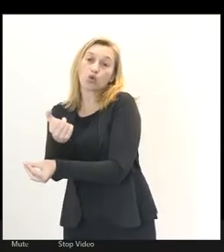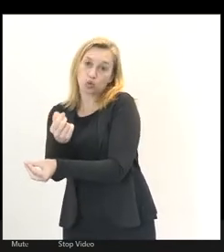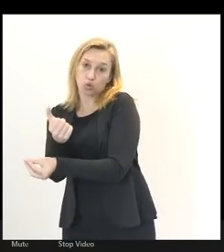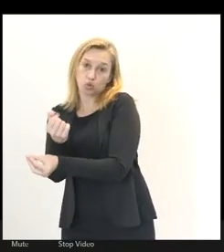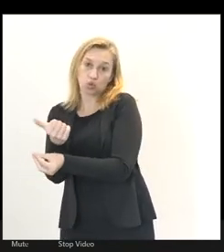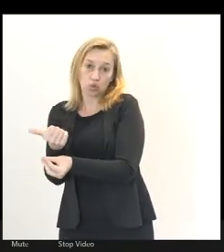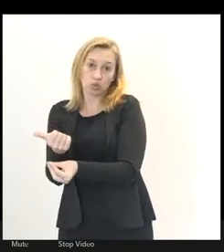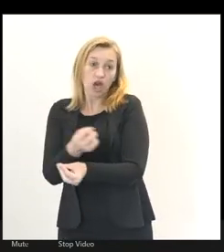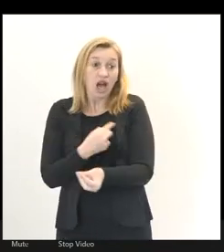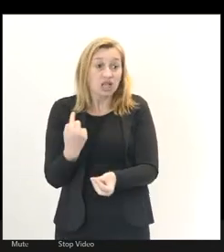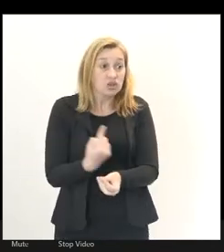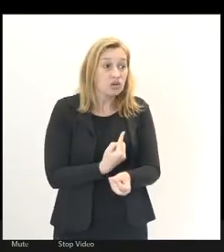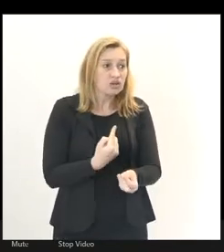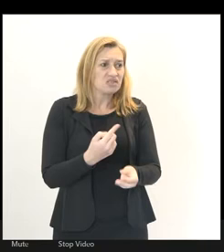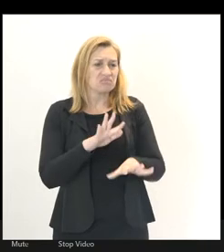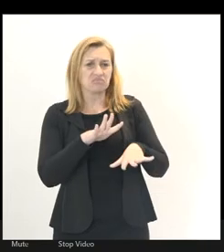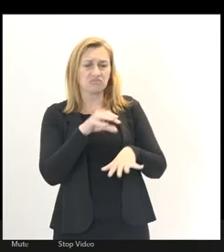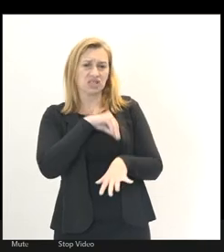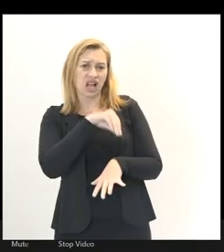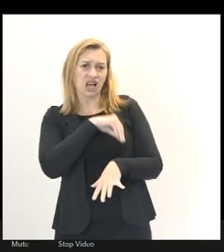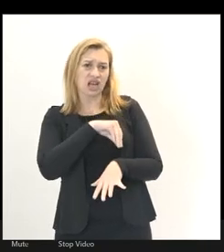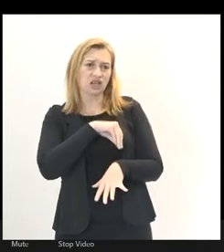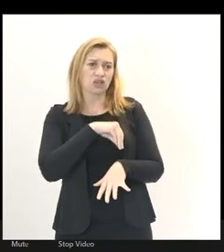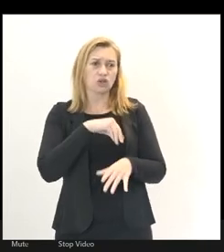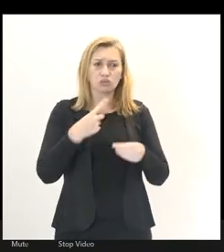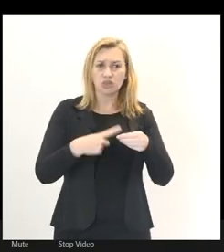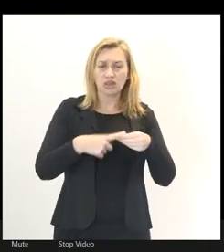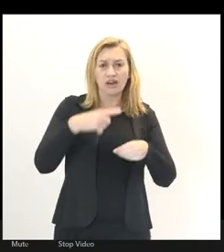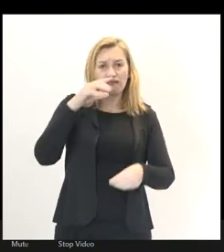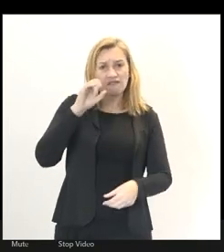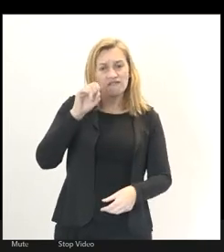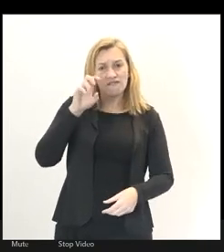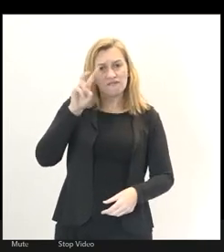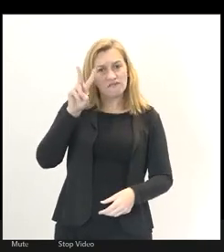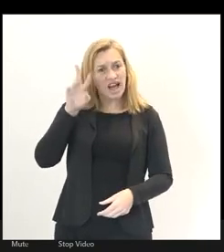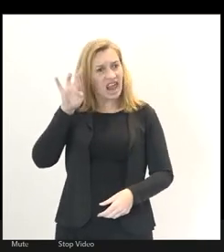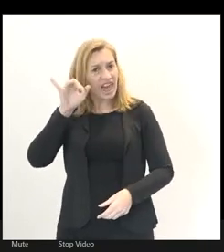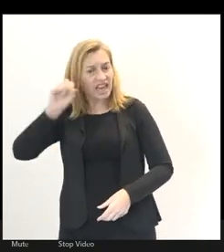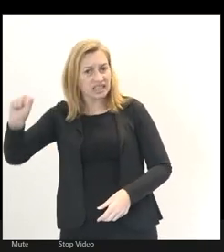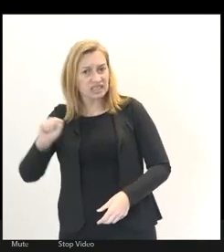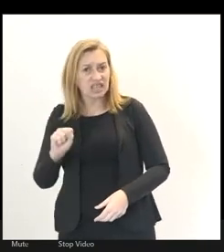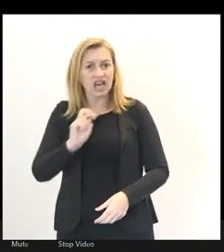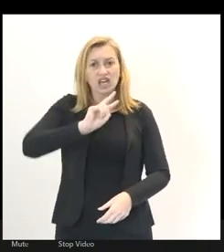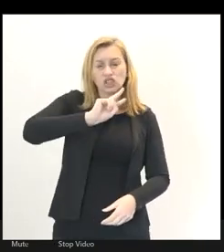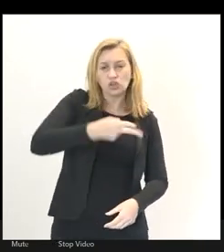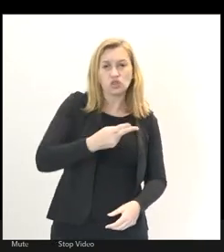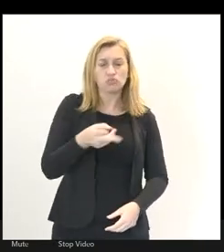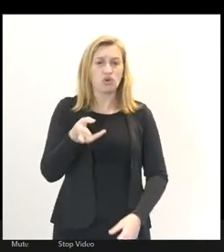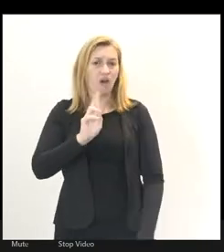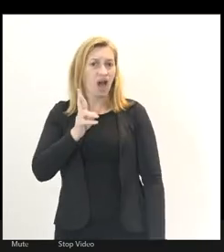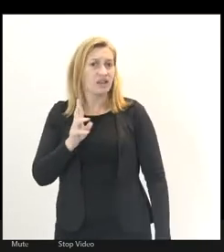Nossa média salarial no município de valença, pasmem, é dois mil reais.